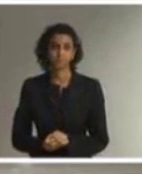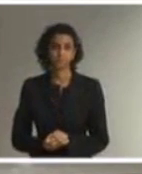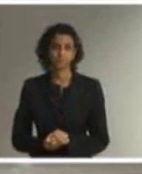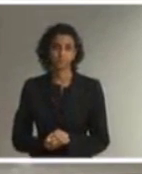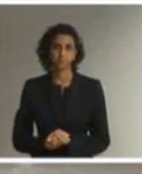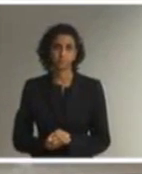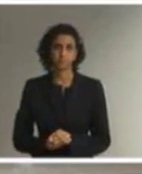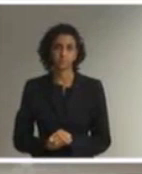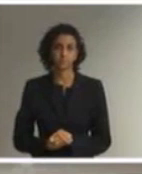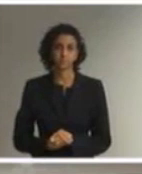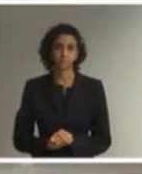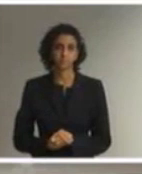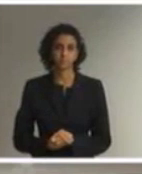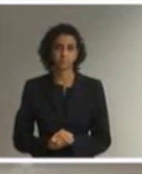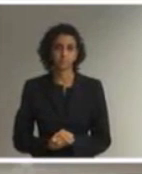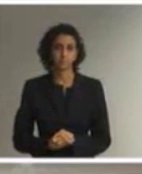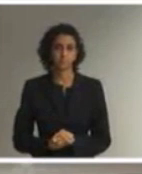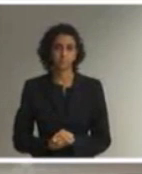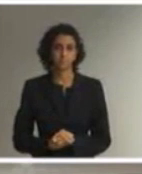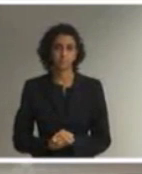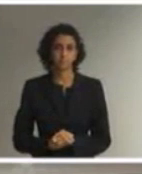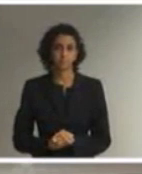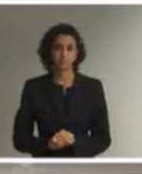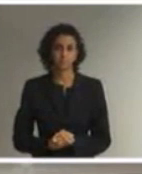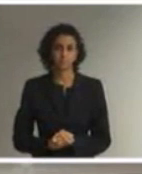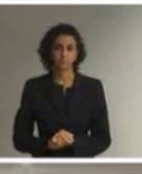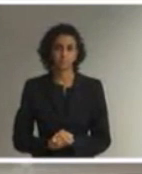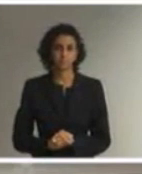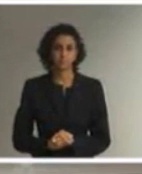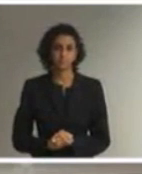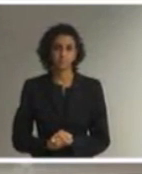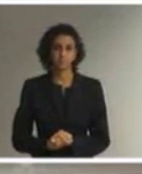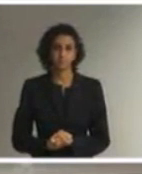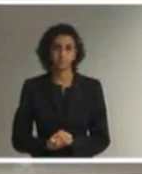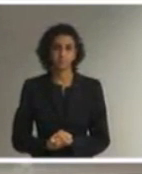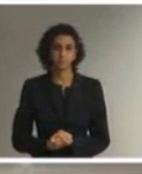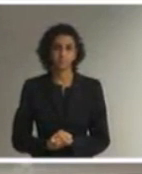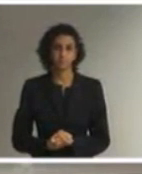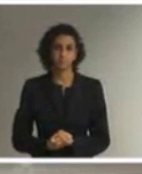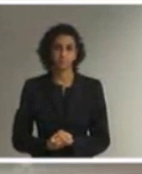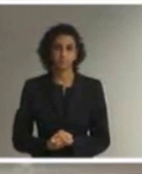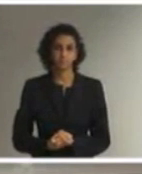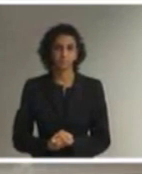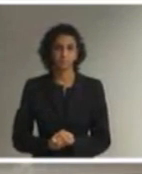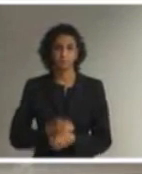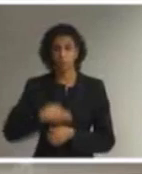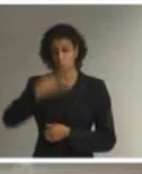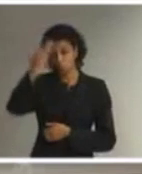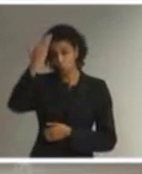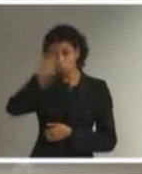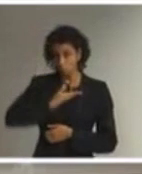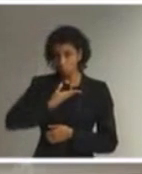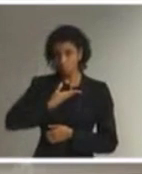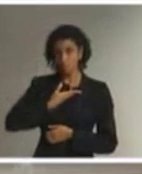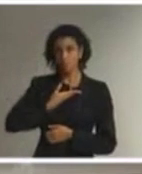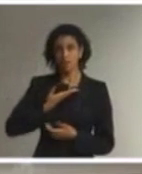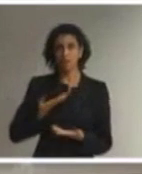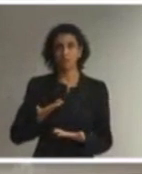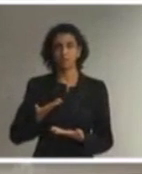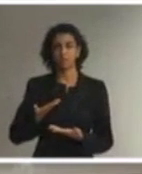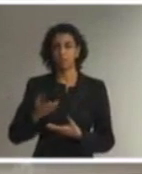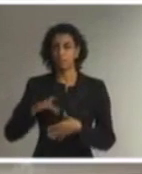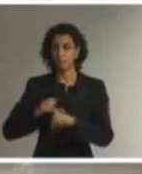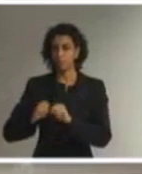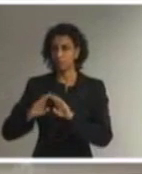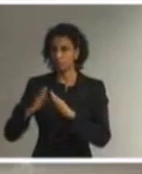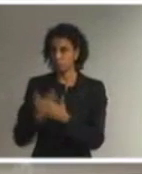dispensar a comprovação desta escolaridade da pessoa com deficiência.